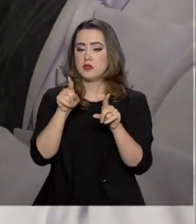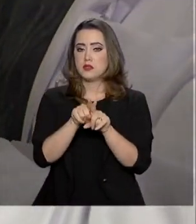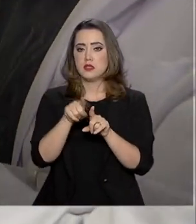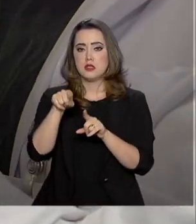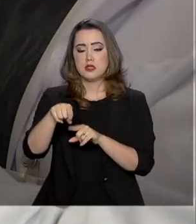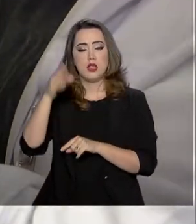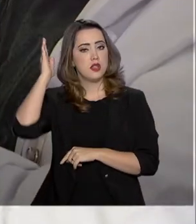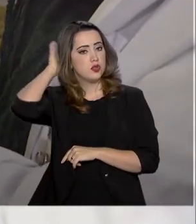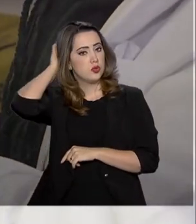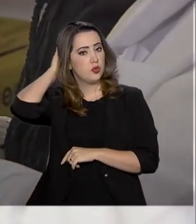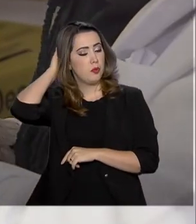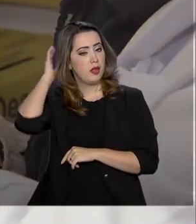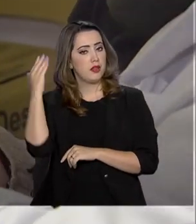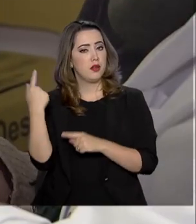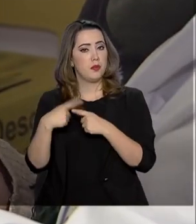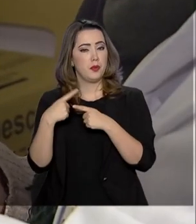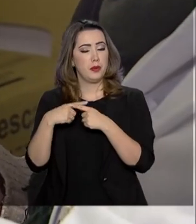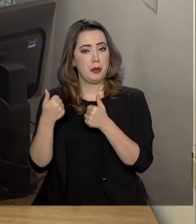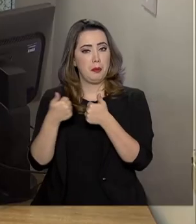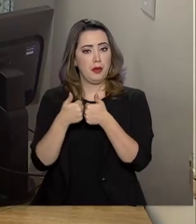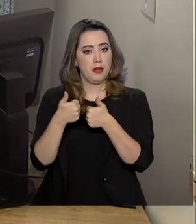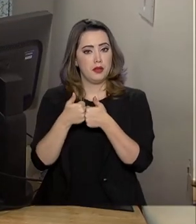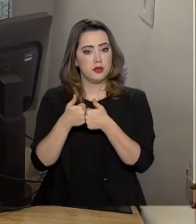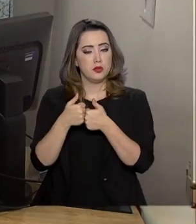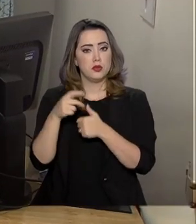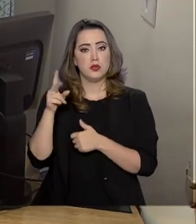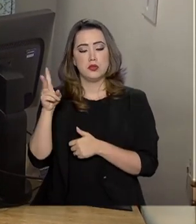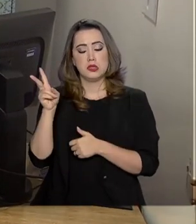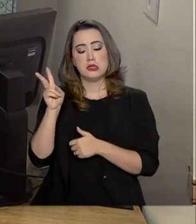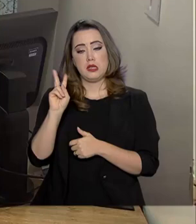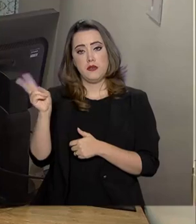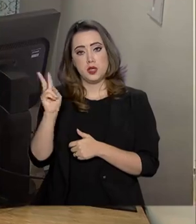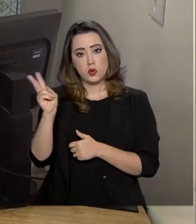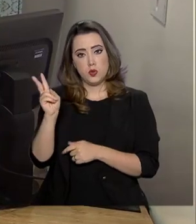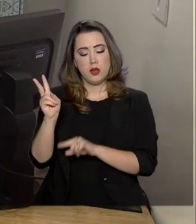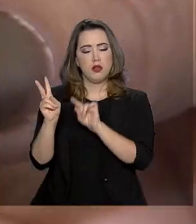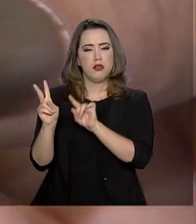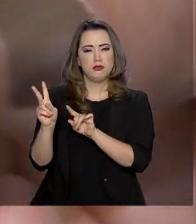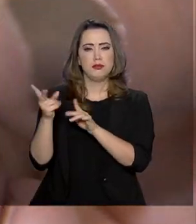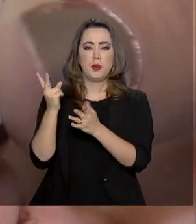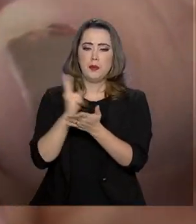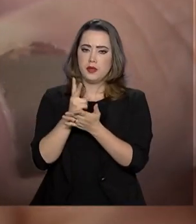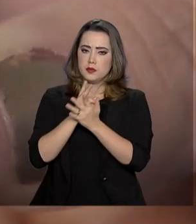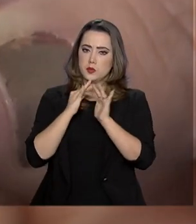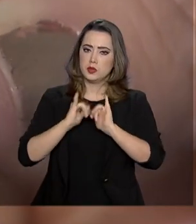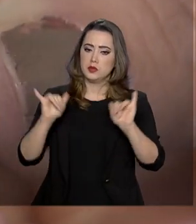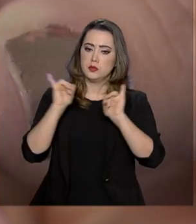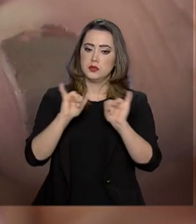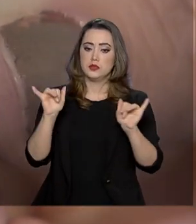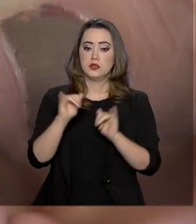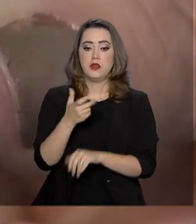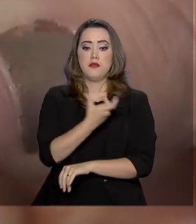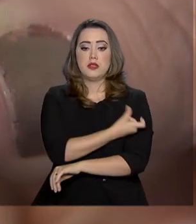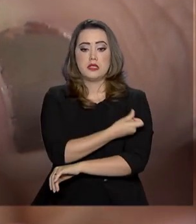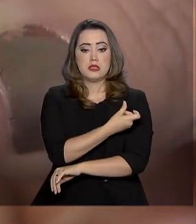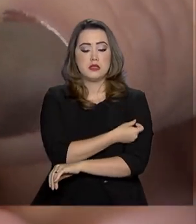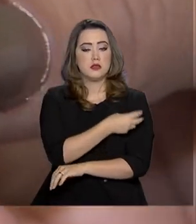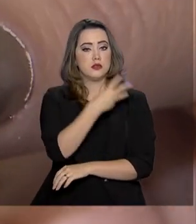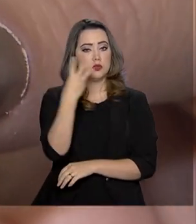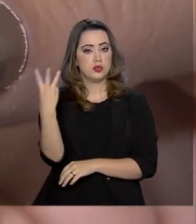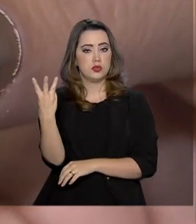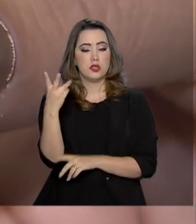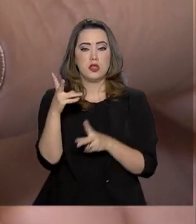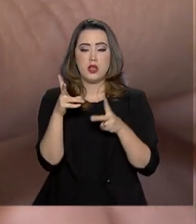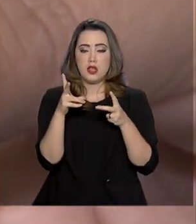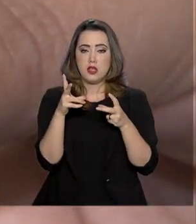de entrada da doença por estar próximo da Venezuela, também passam pela mesma campanha. A vacina tríplice viral faz parte do calendário